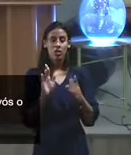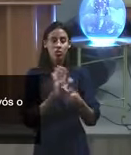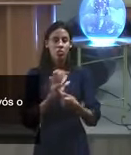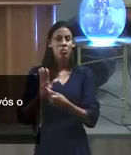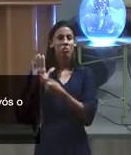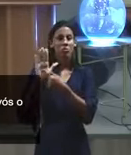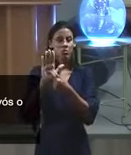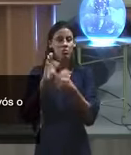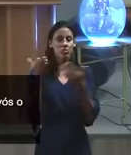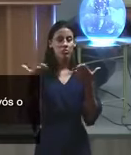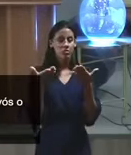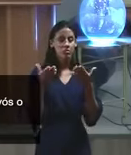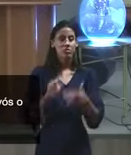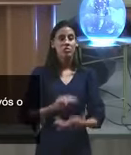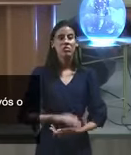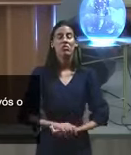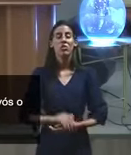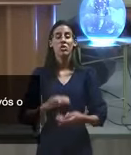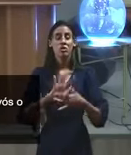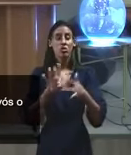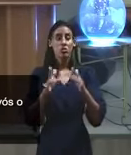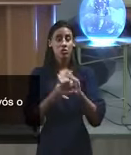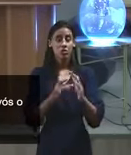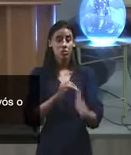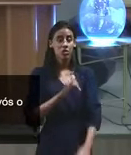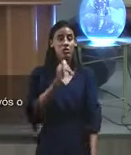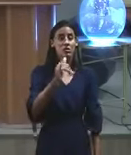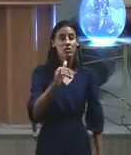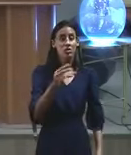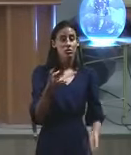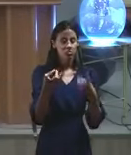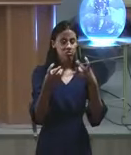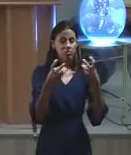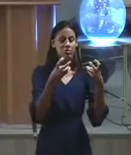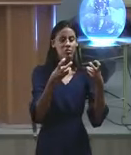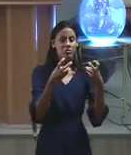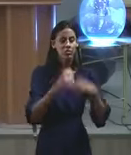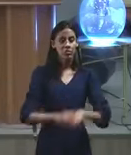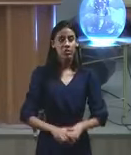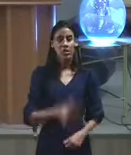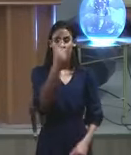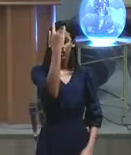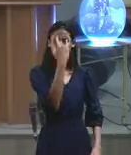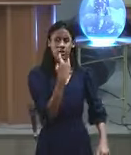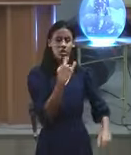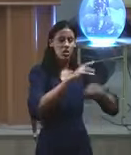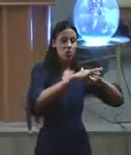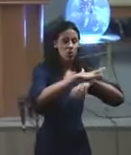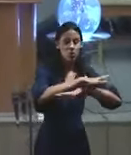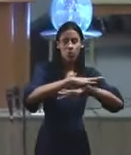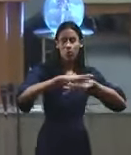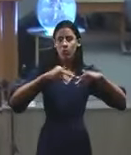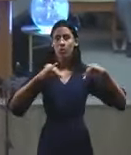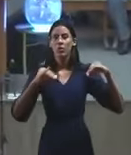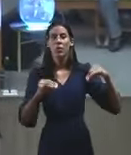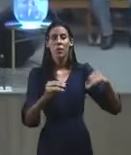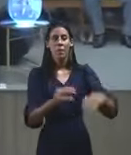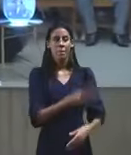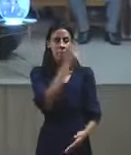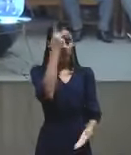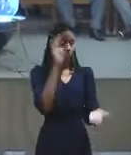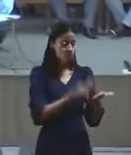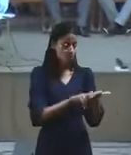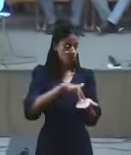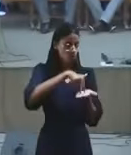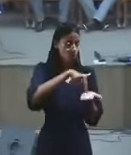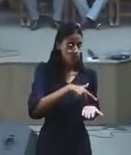Olhe para cá, Jesus diz, quando vocês estão vendo, cegos sendo curados, paralíticos andando, coxos andando,